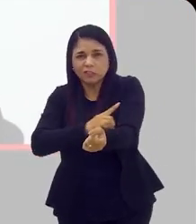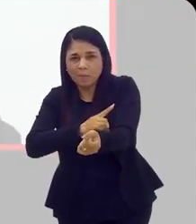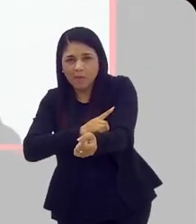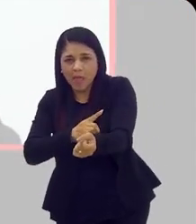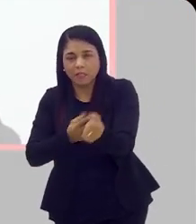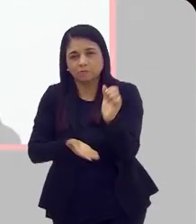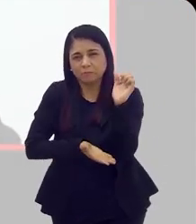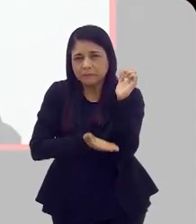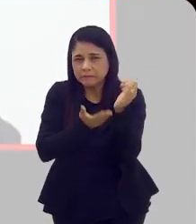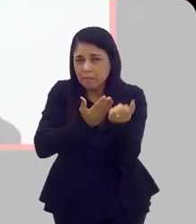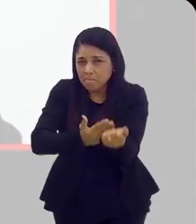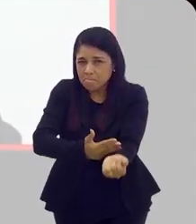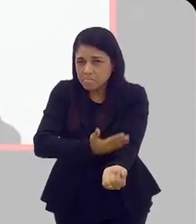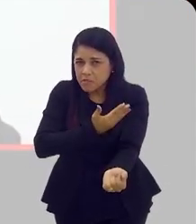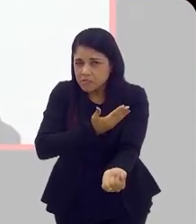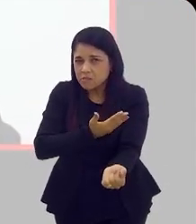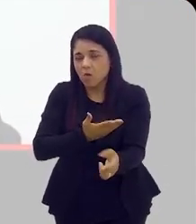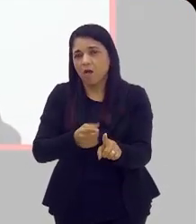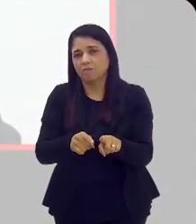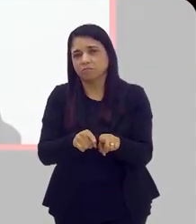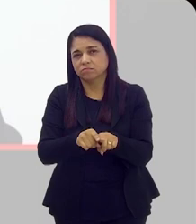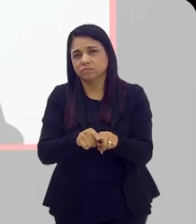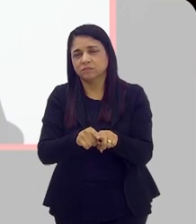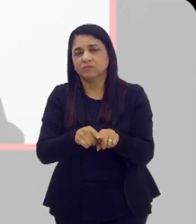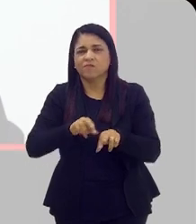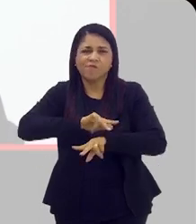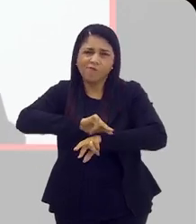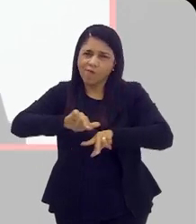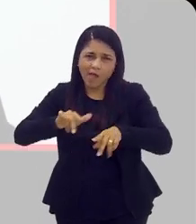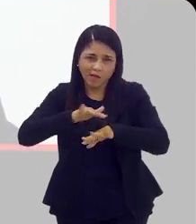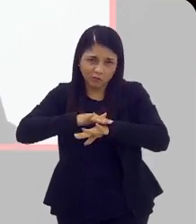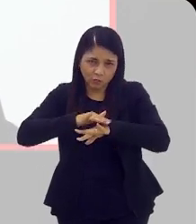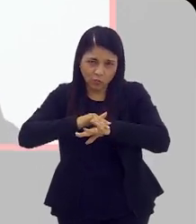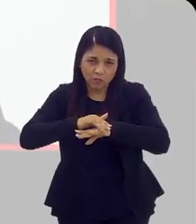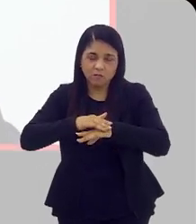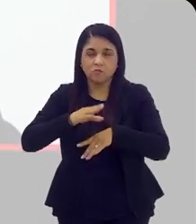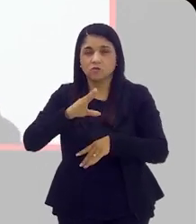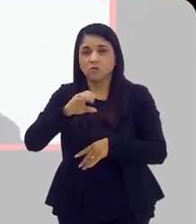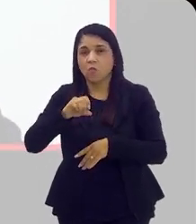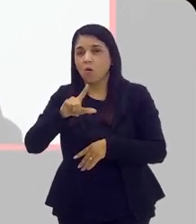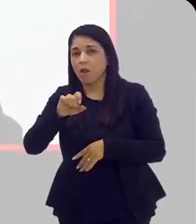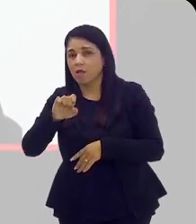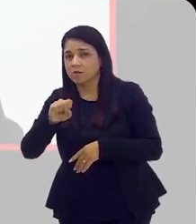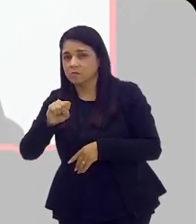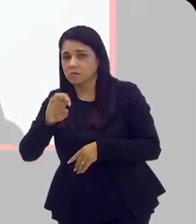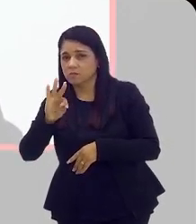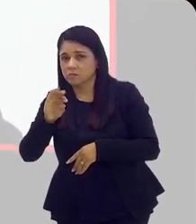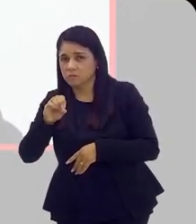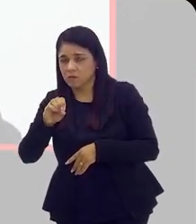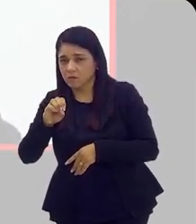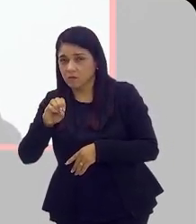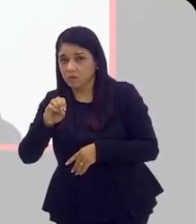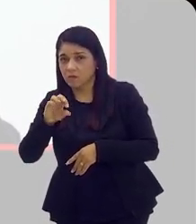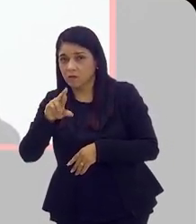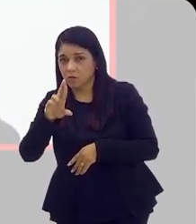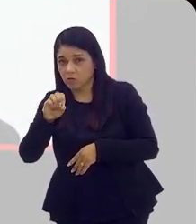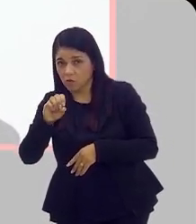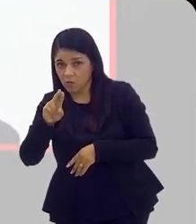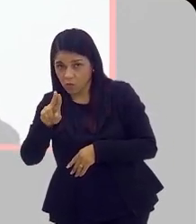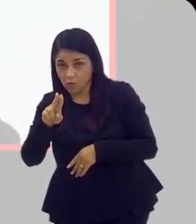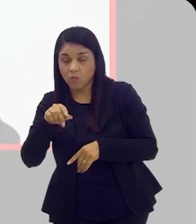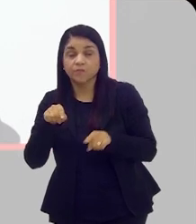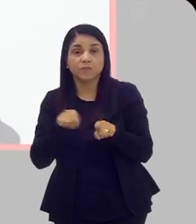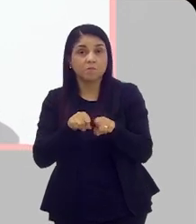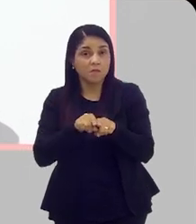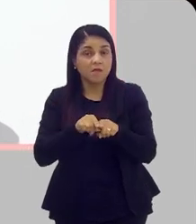diabetes, hipertensão, deslipidemia, são as doenças do colesterol, né? Então, isso tudo,